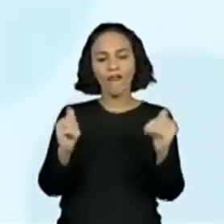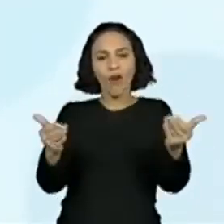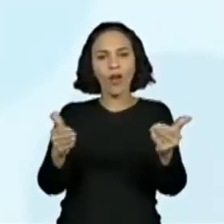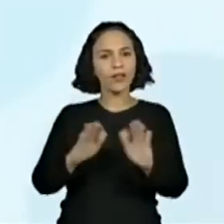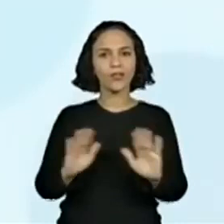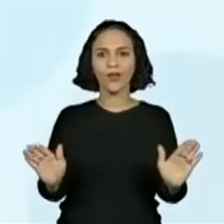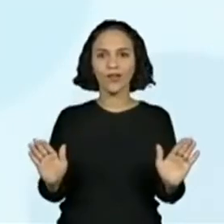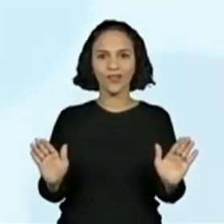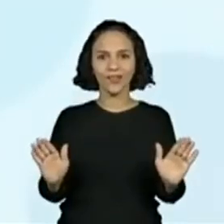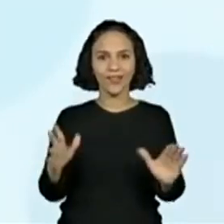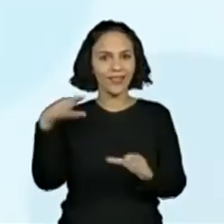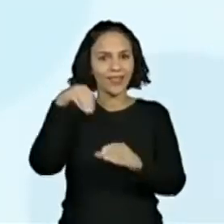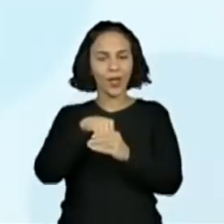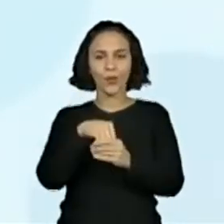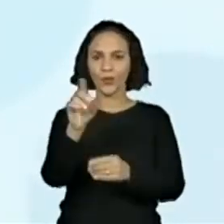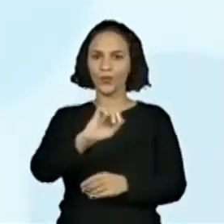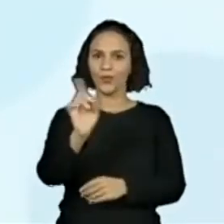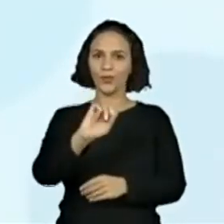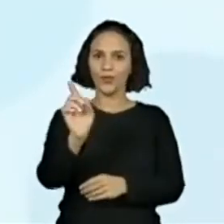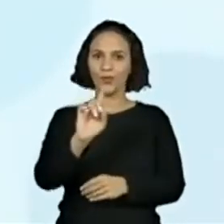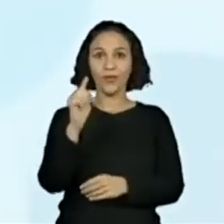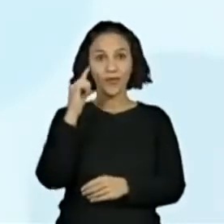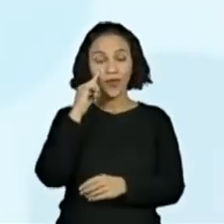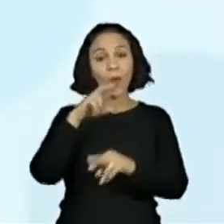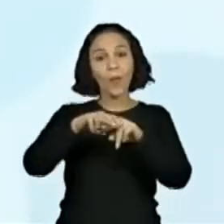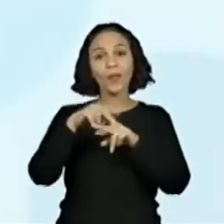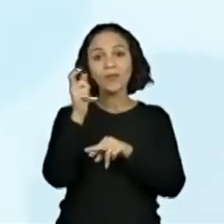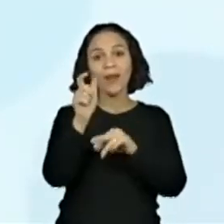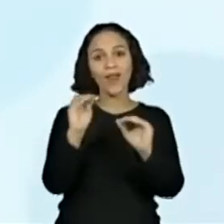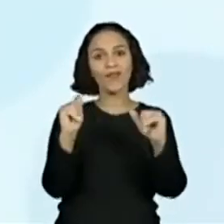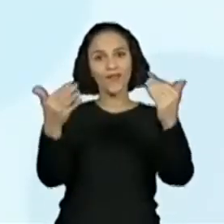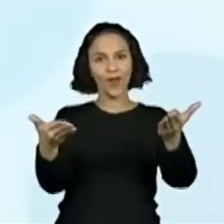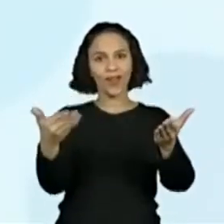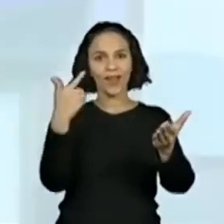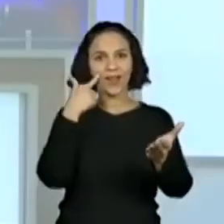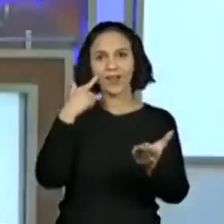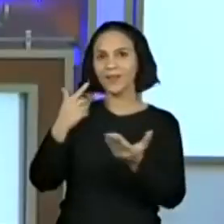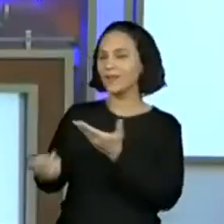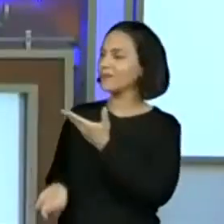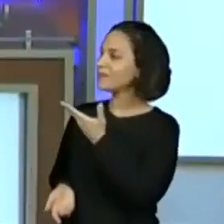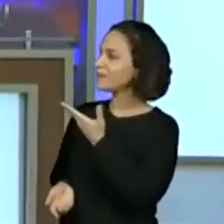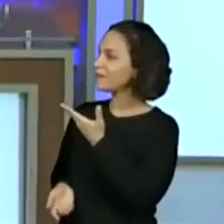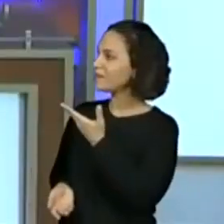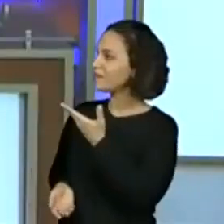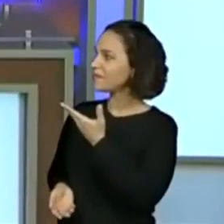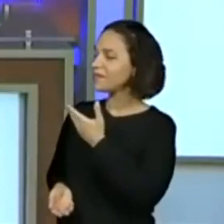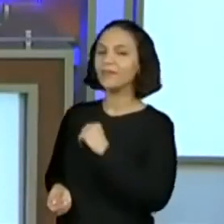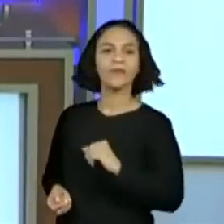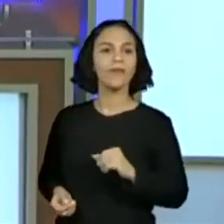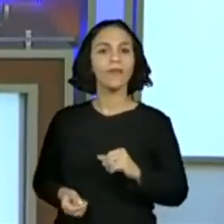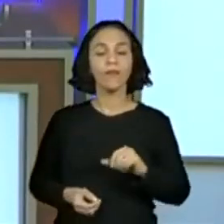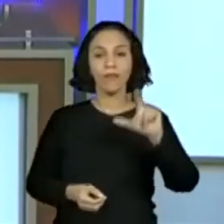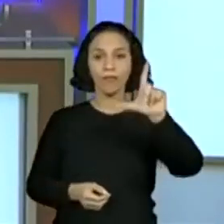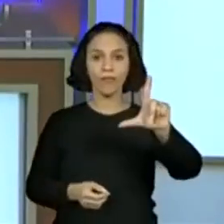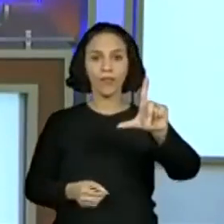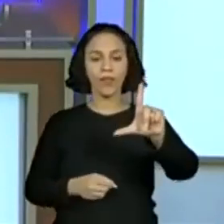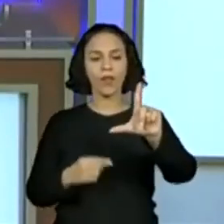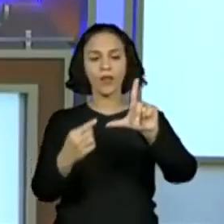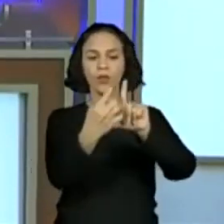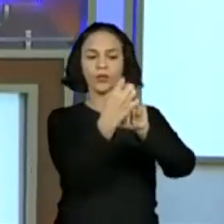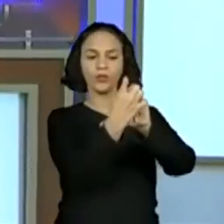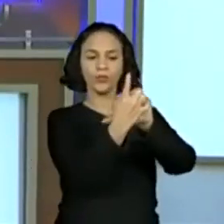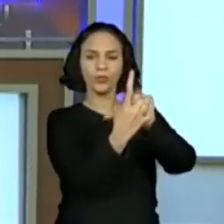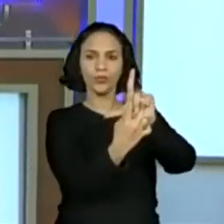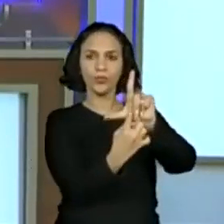Percebam, inclusive, que eu coloquei por fora, certo? Então, o perímetro é a medida do comprimento do contorno.